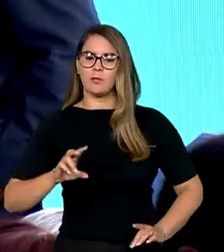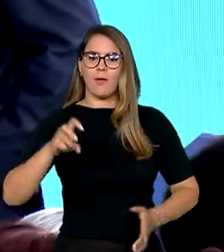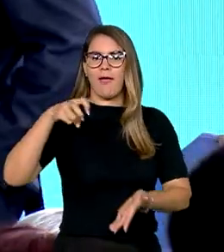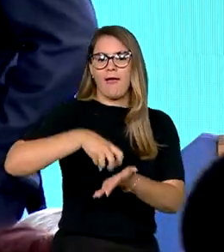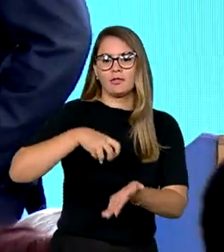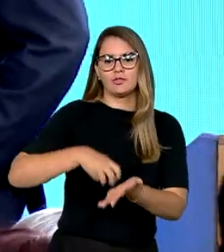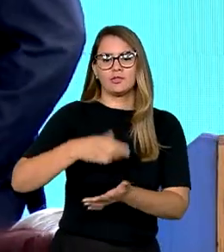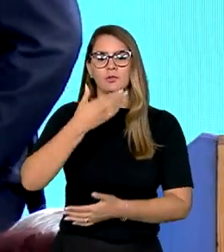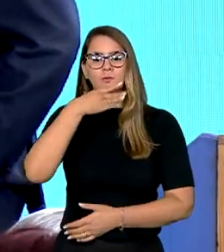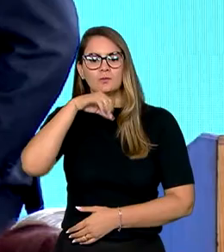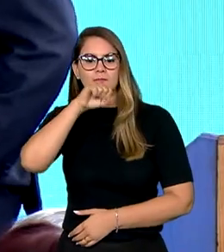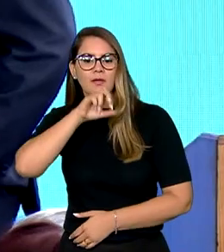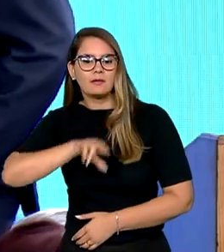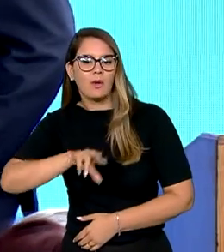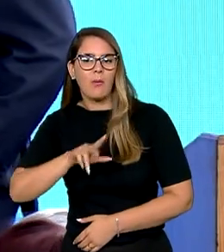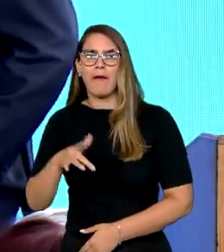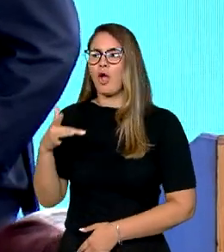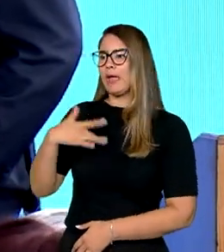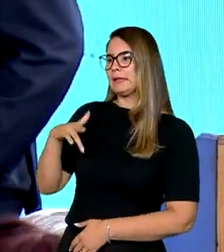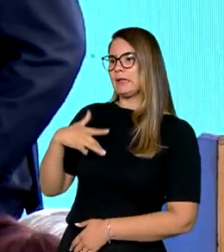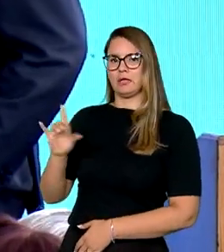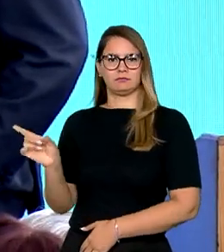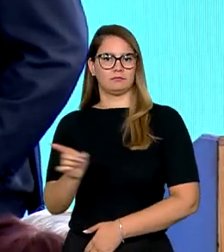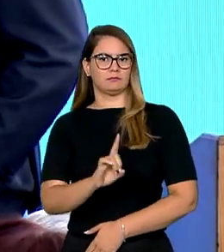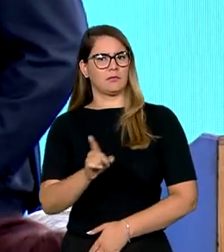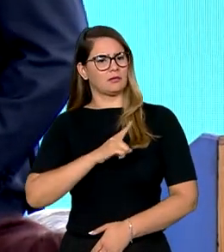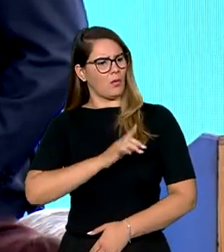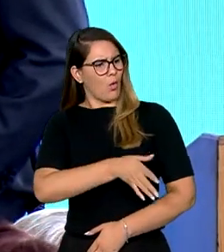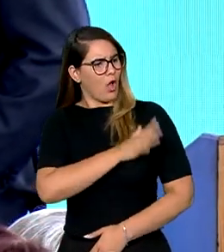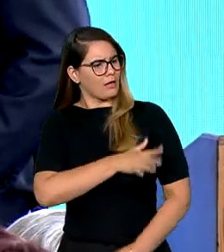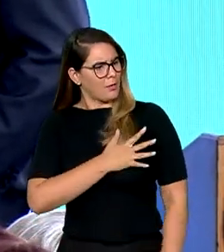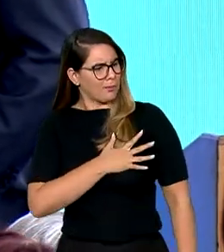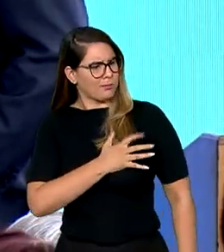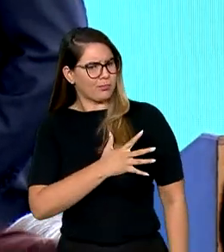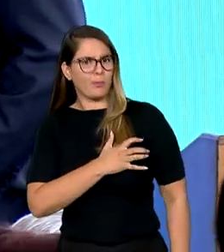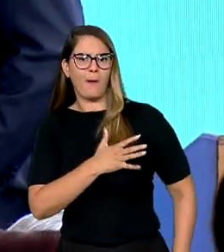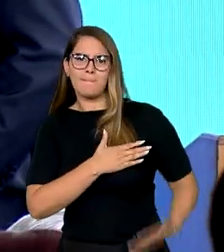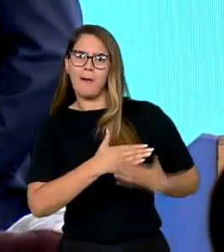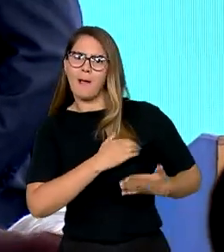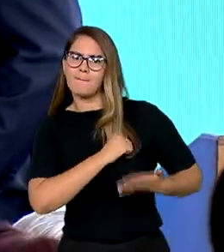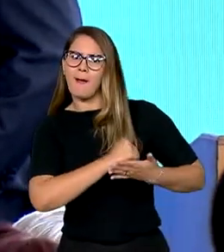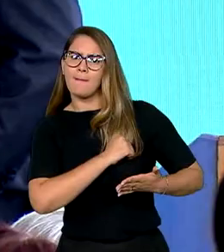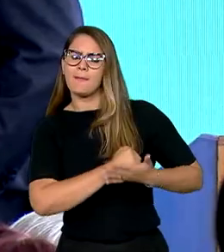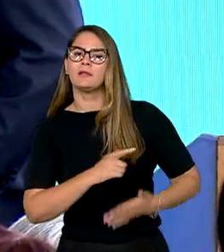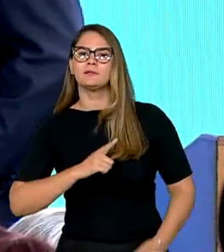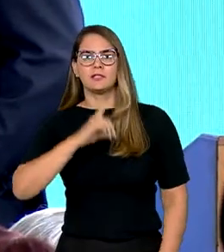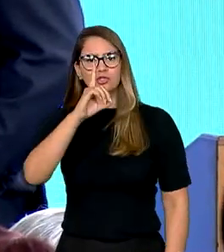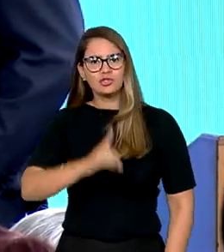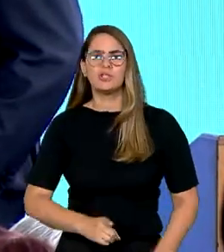nossos pais. Nós não somos os coitadinhos. Nós temos um coração que pulsa e que bate. Nós temos direito à